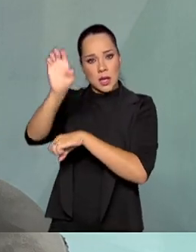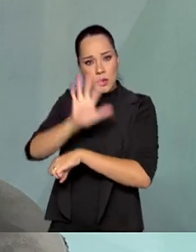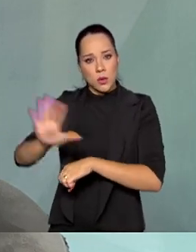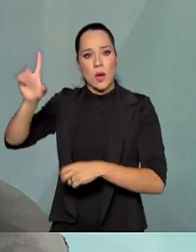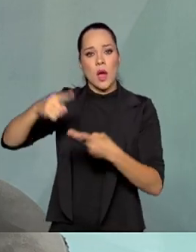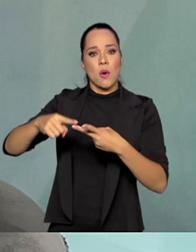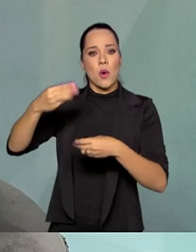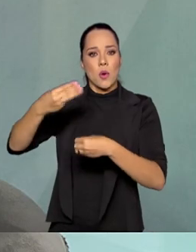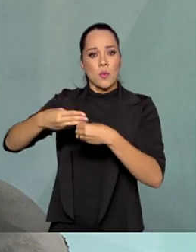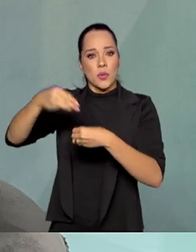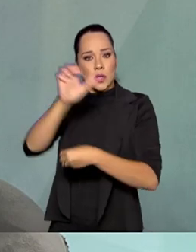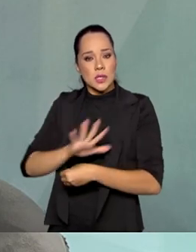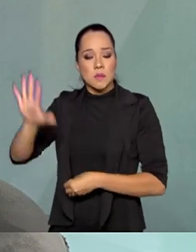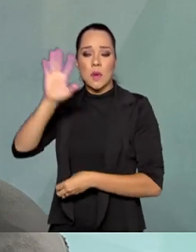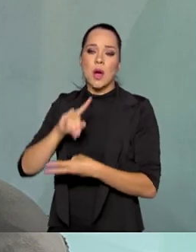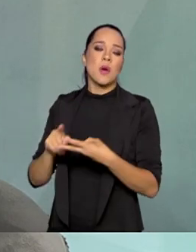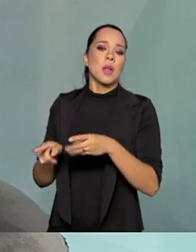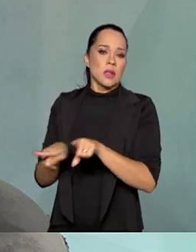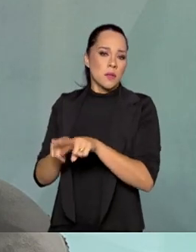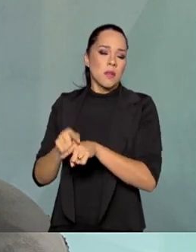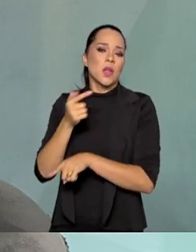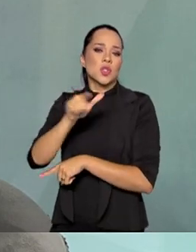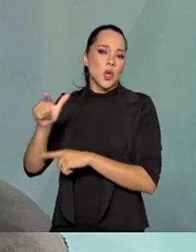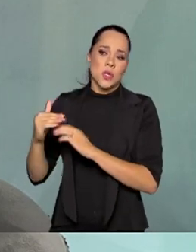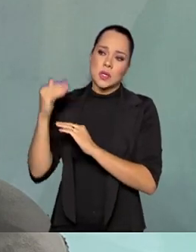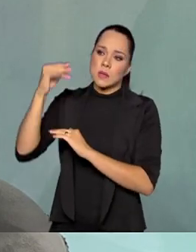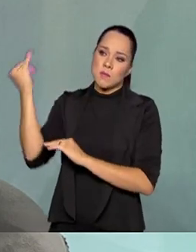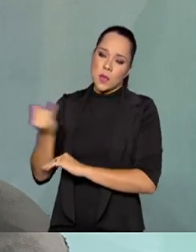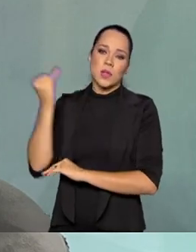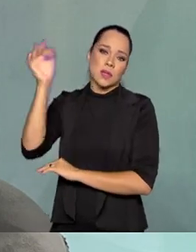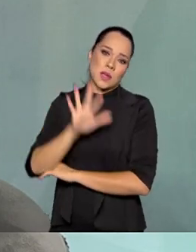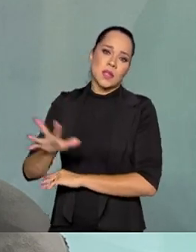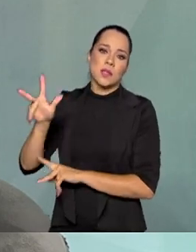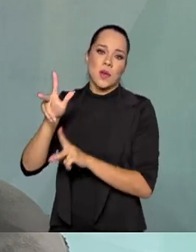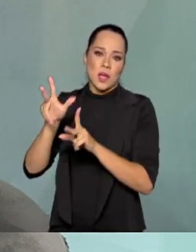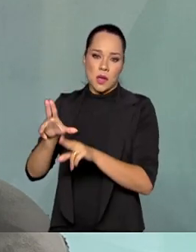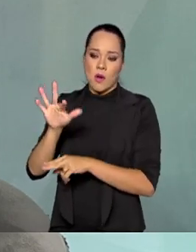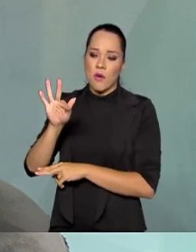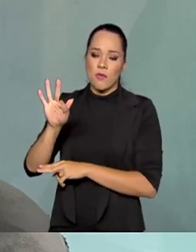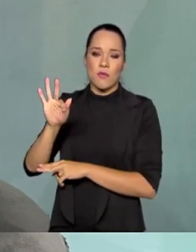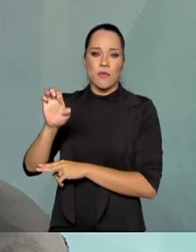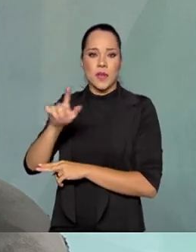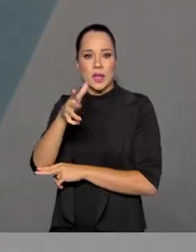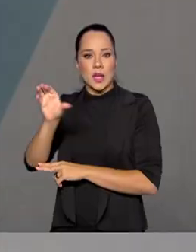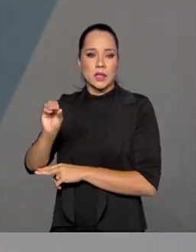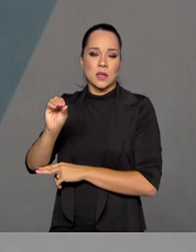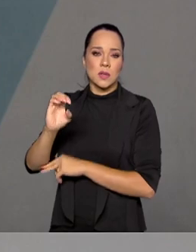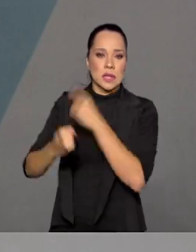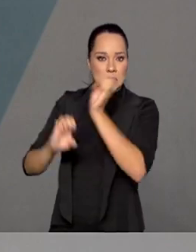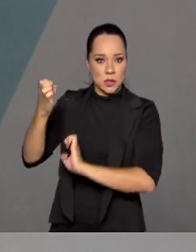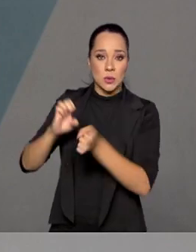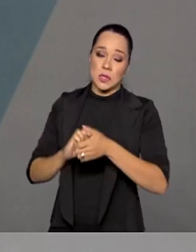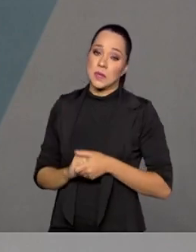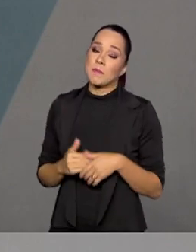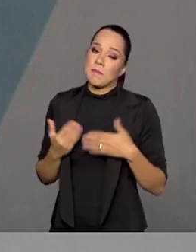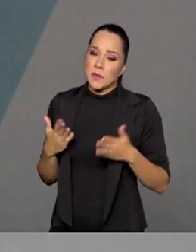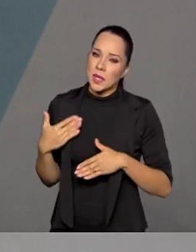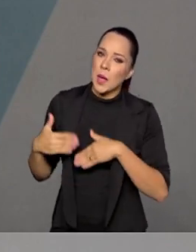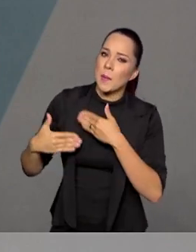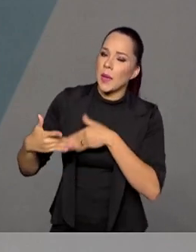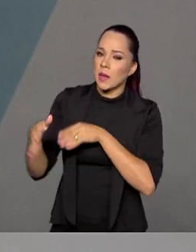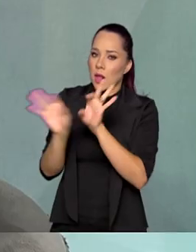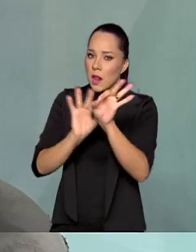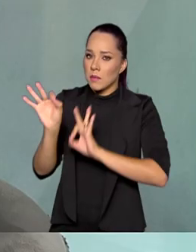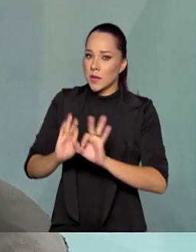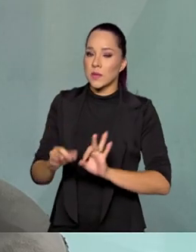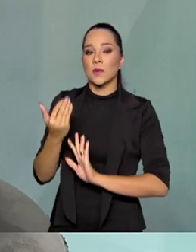municipal e também entidades de classe importante ali na região, como é o caso da Federação das Indústrias. Então, estamos caminhando bem na formatação desse